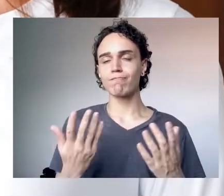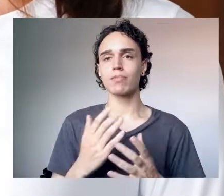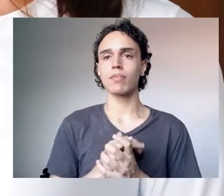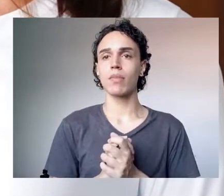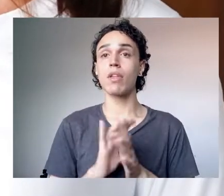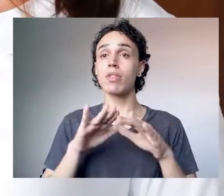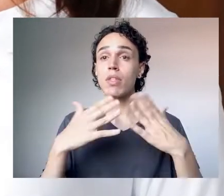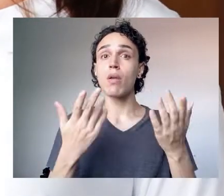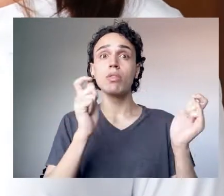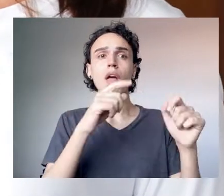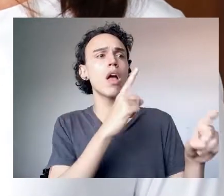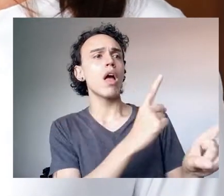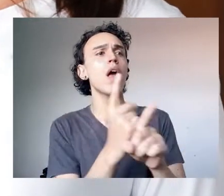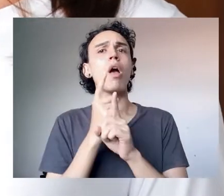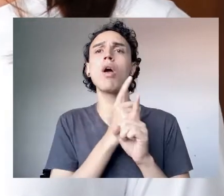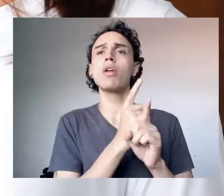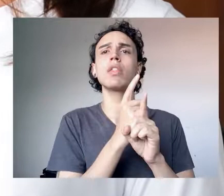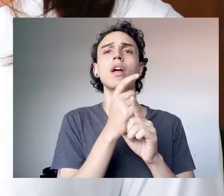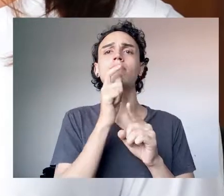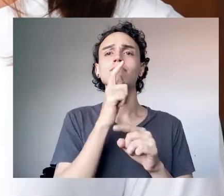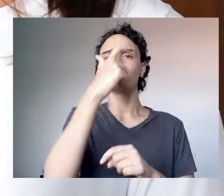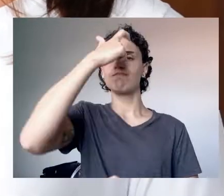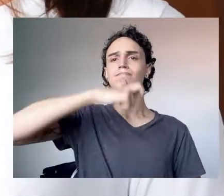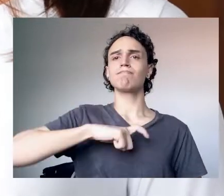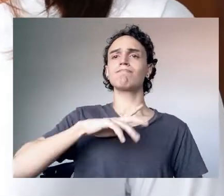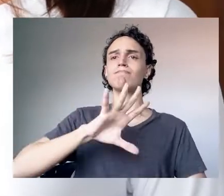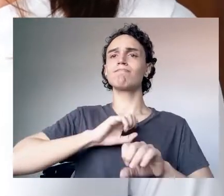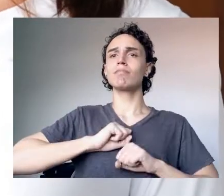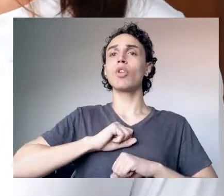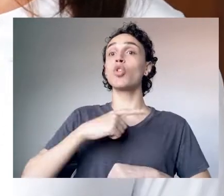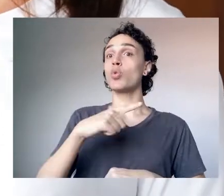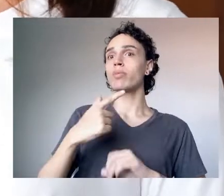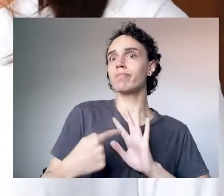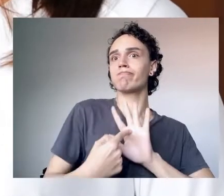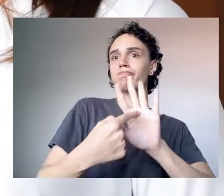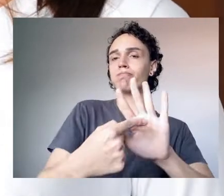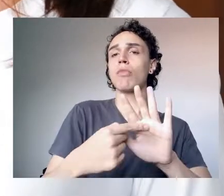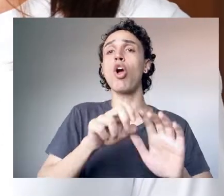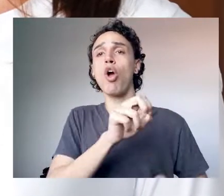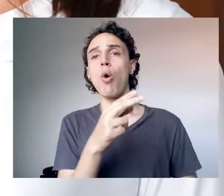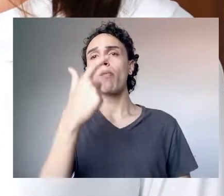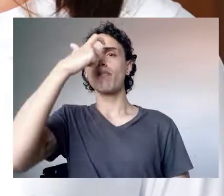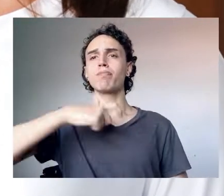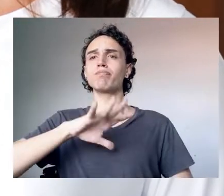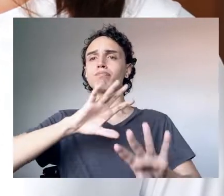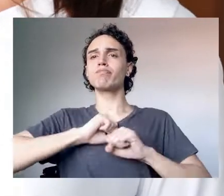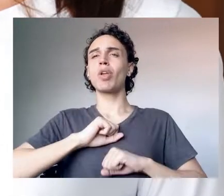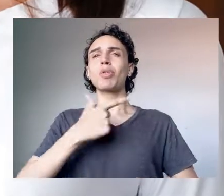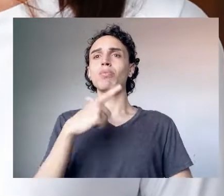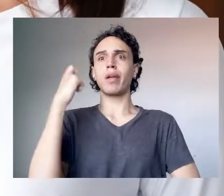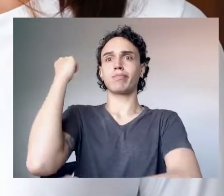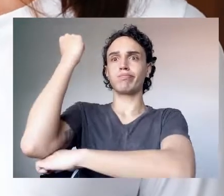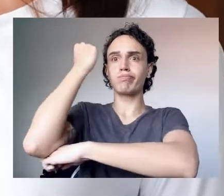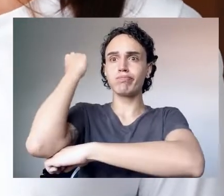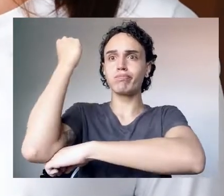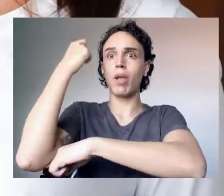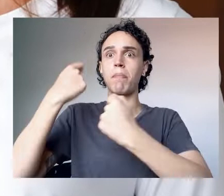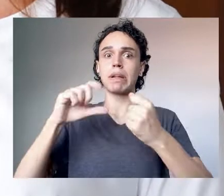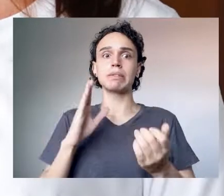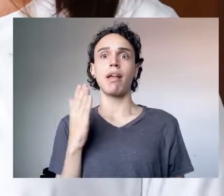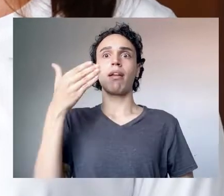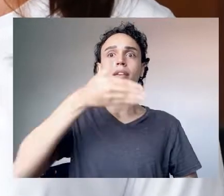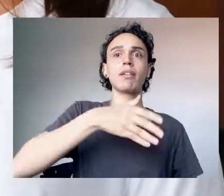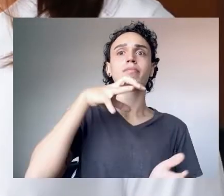sistema de saúde. Então a gente consegue identificar casos assintomáticos ou casos que não são tão graves a ponto da